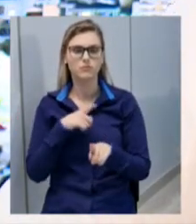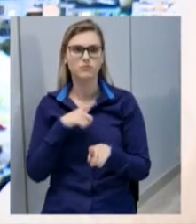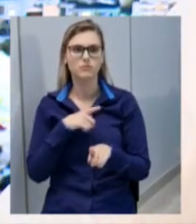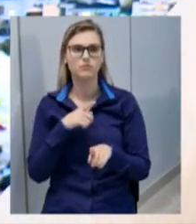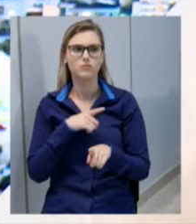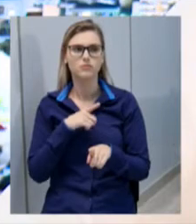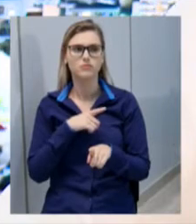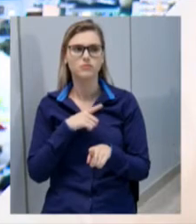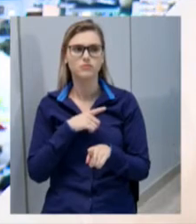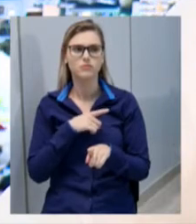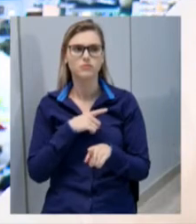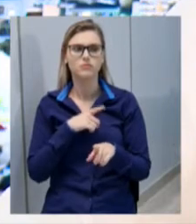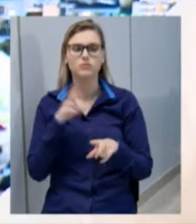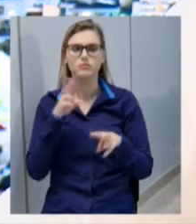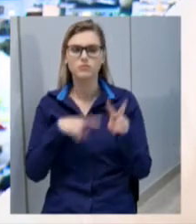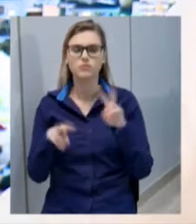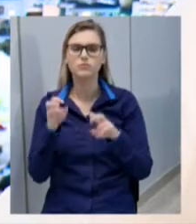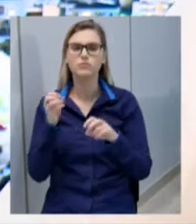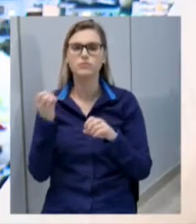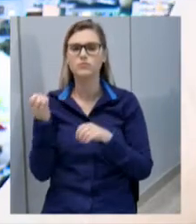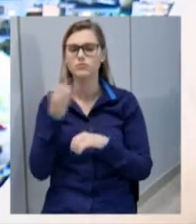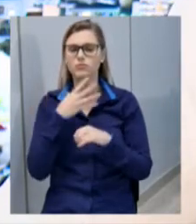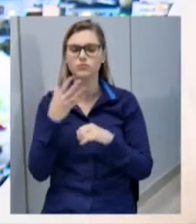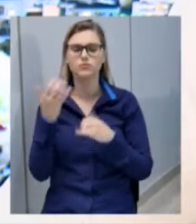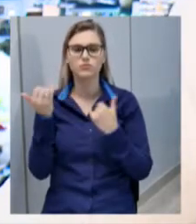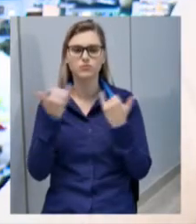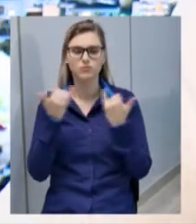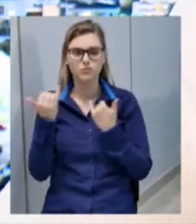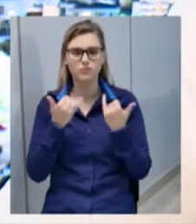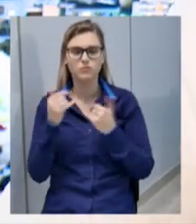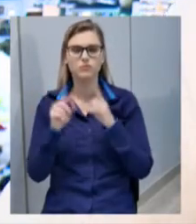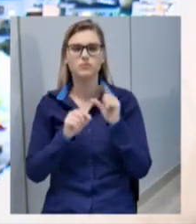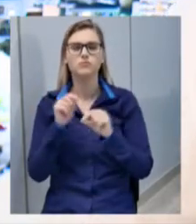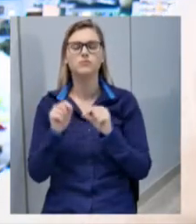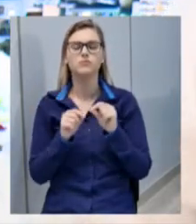vislumbrado uma notícia também de que